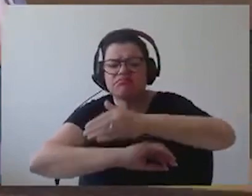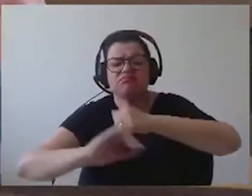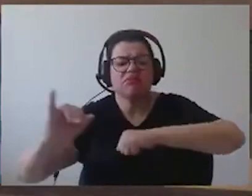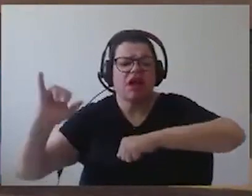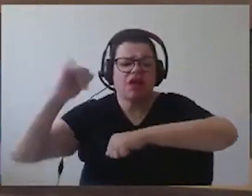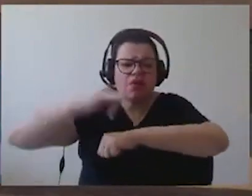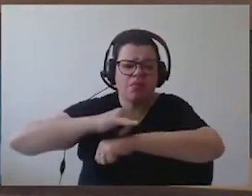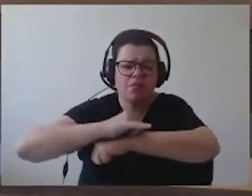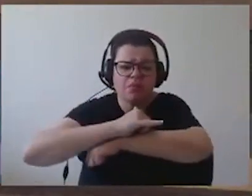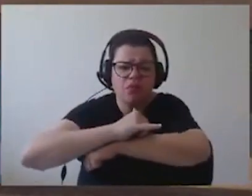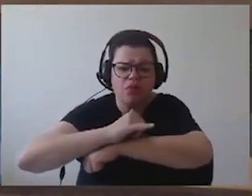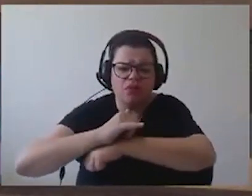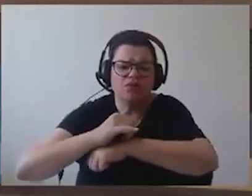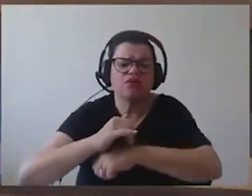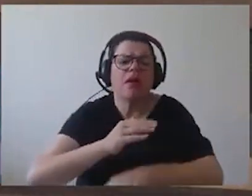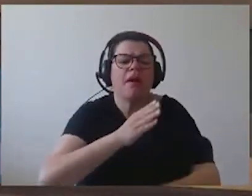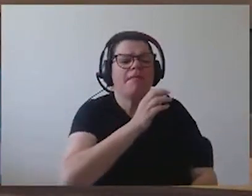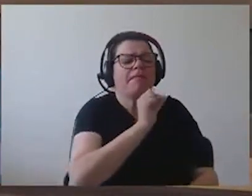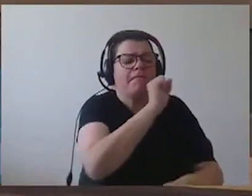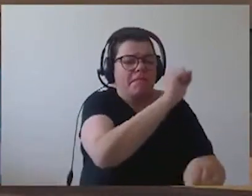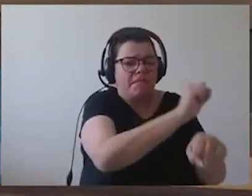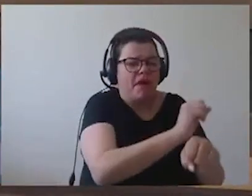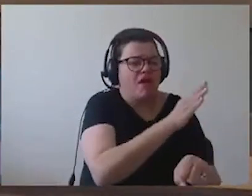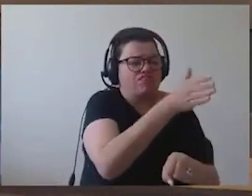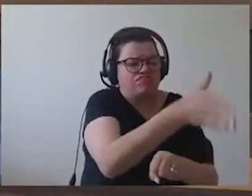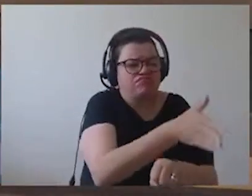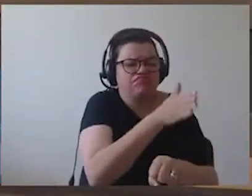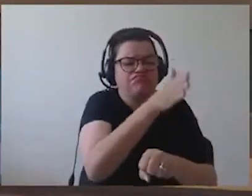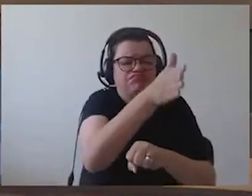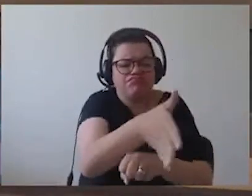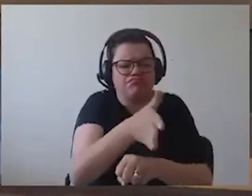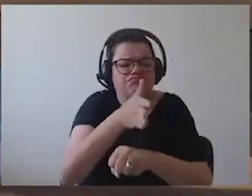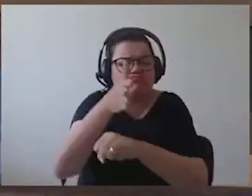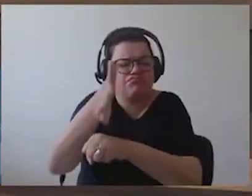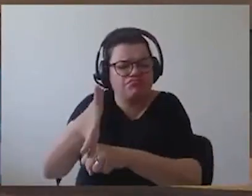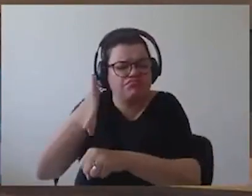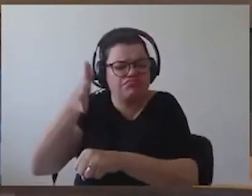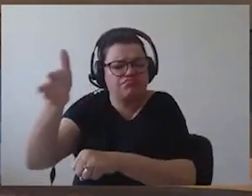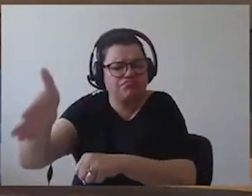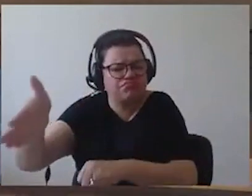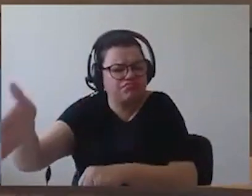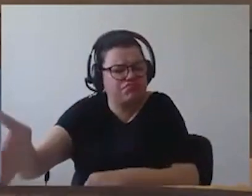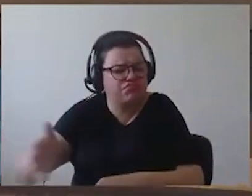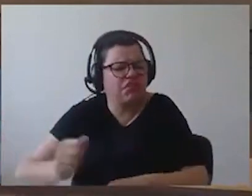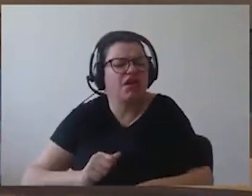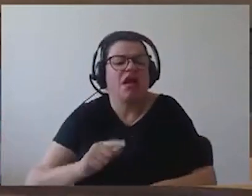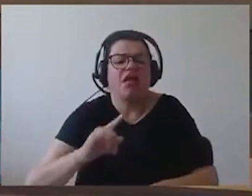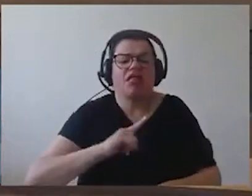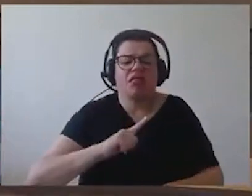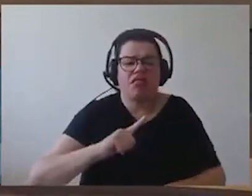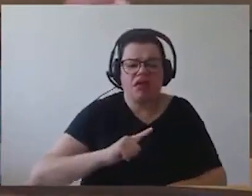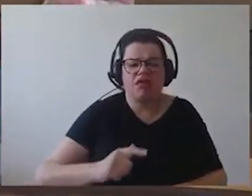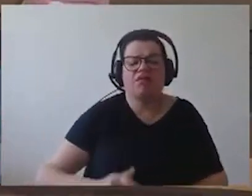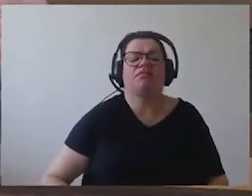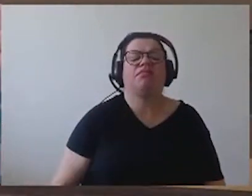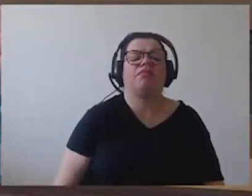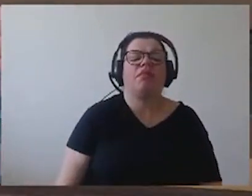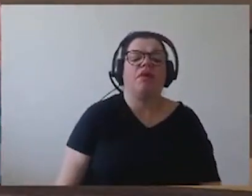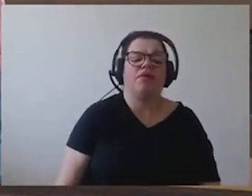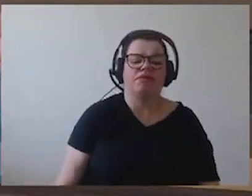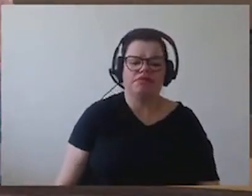pontos do centro da cidade. Temos ainda a opção do